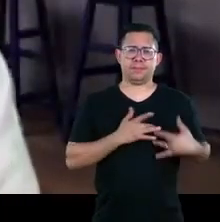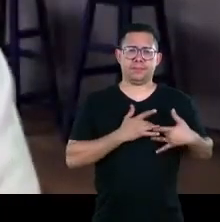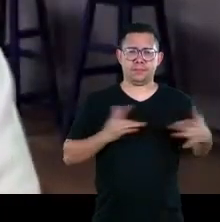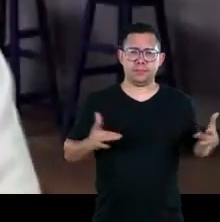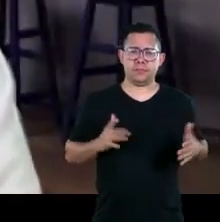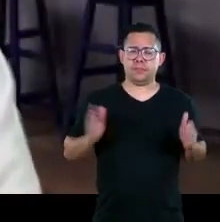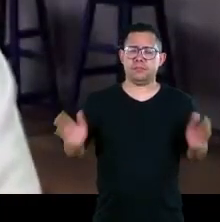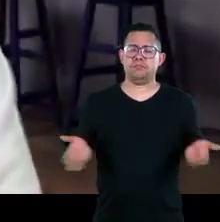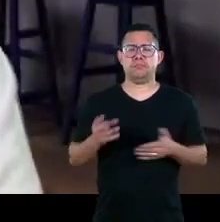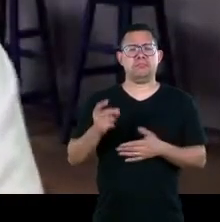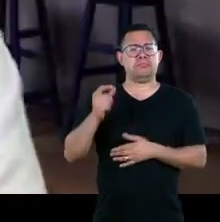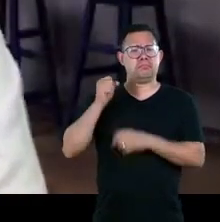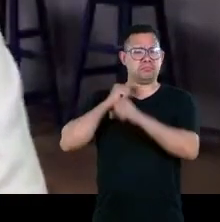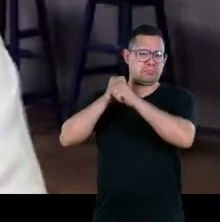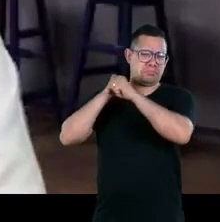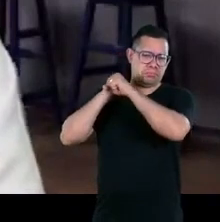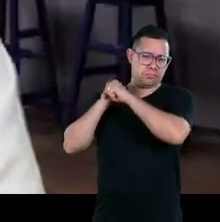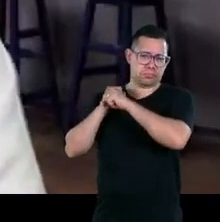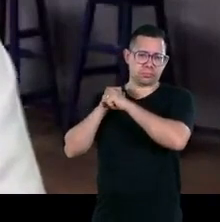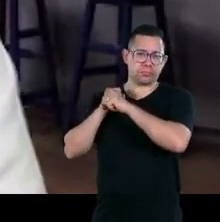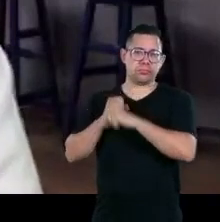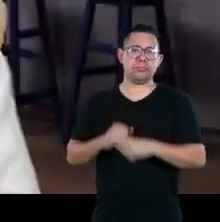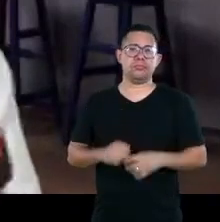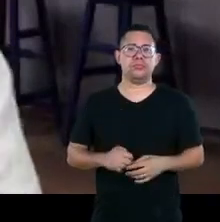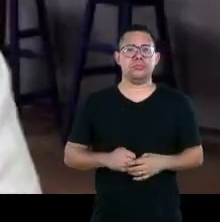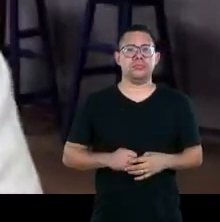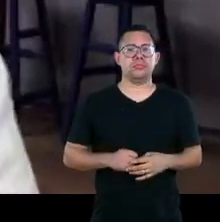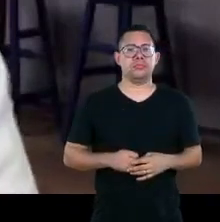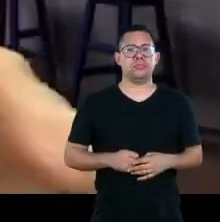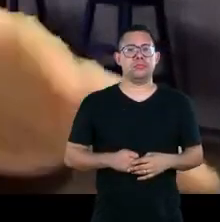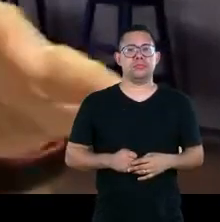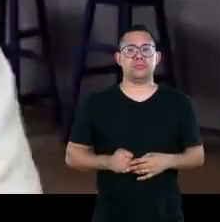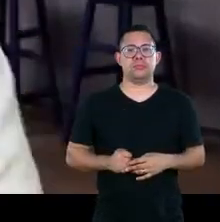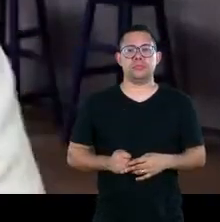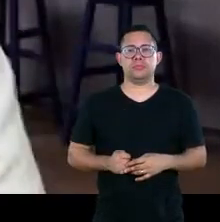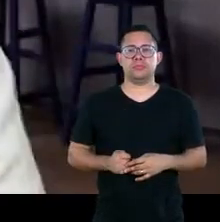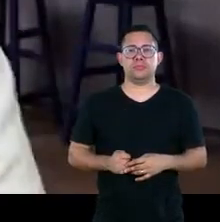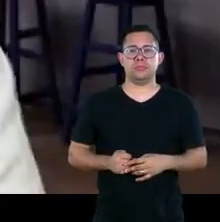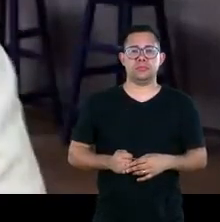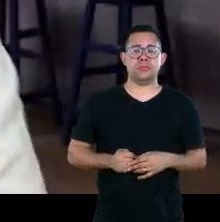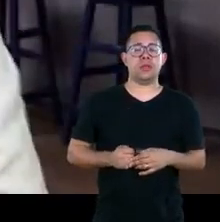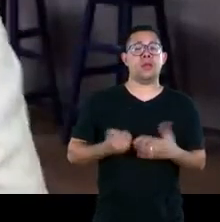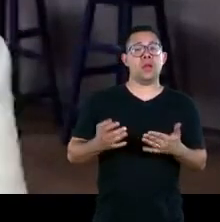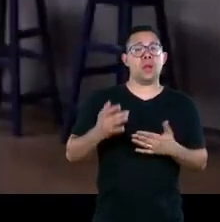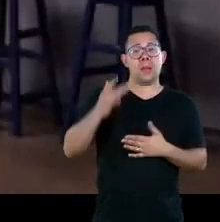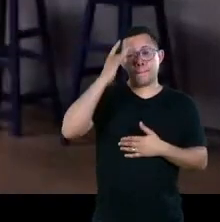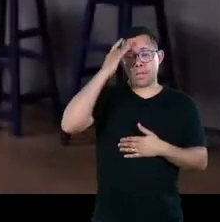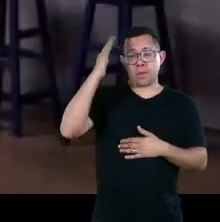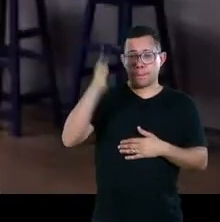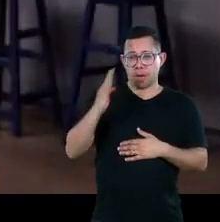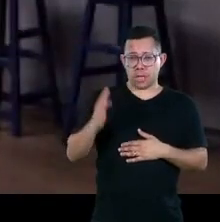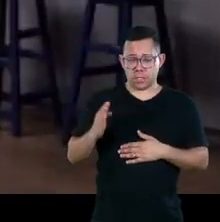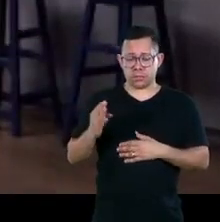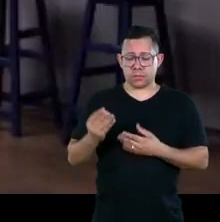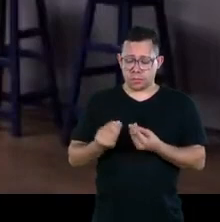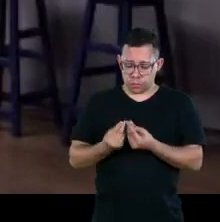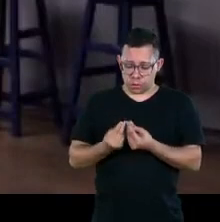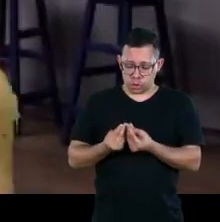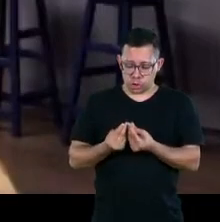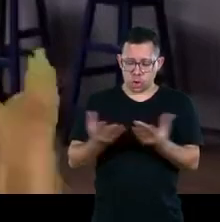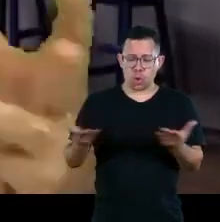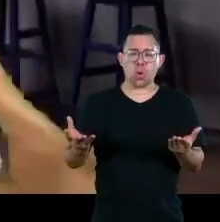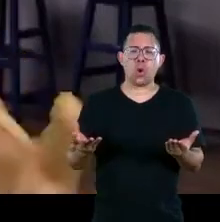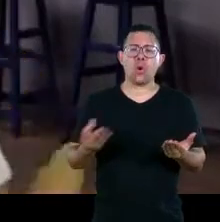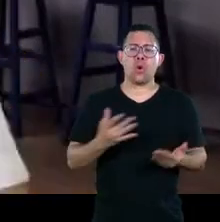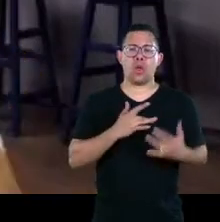doação há muitos anos o brasileiro ele doa na tragédia não doa no drama então o que isso significa quando